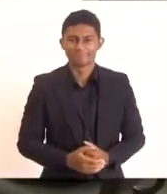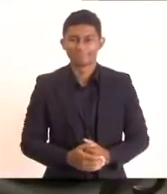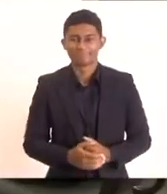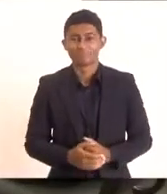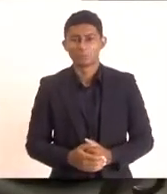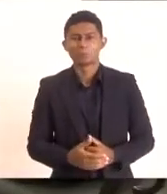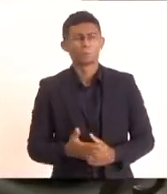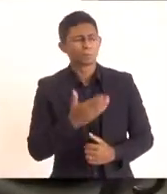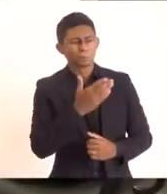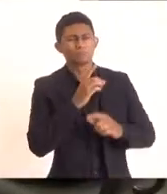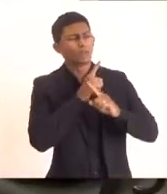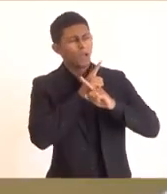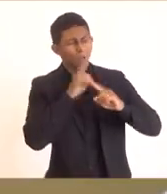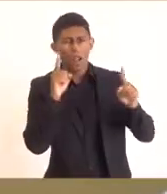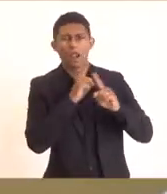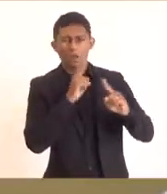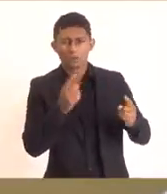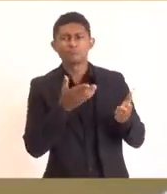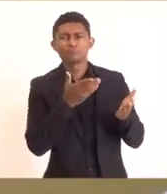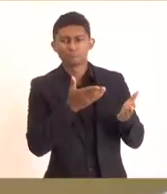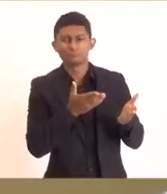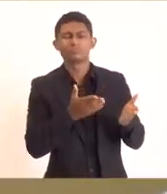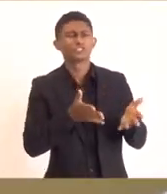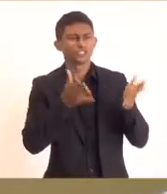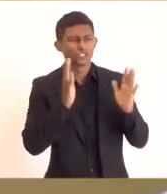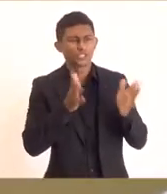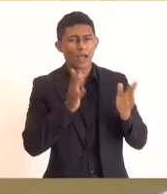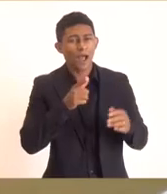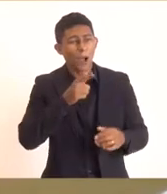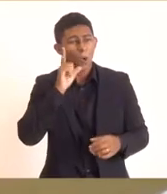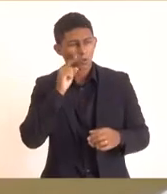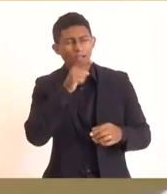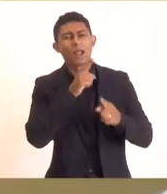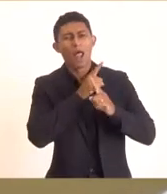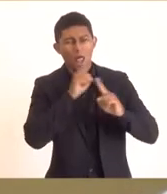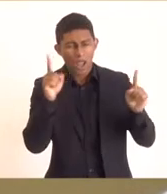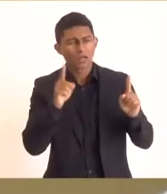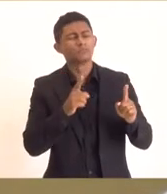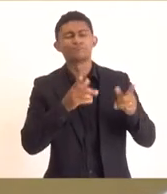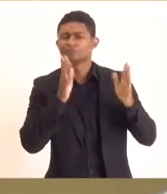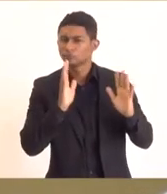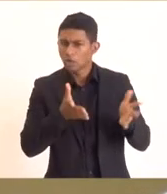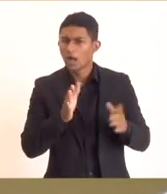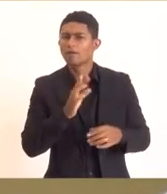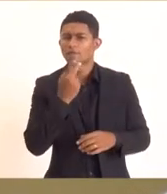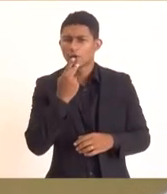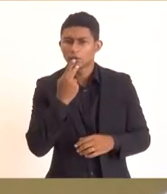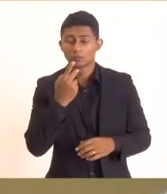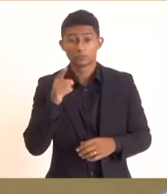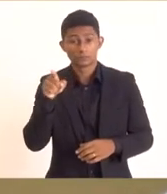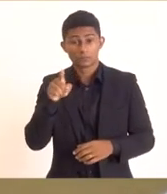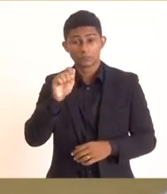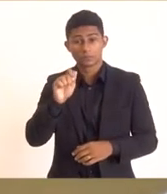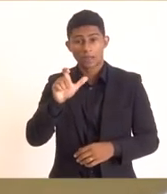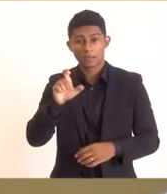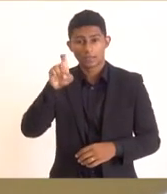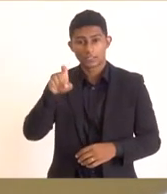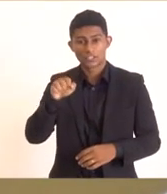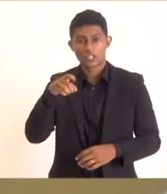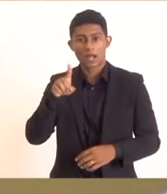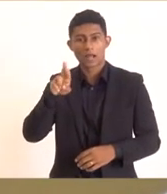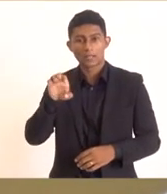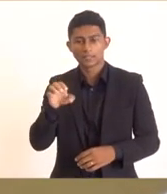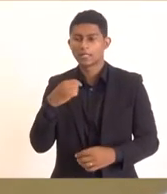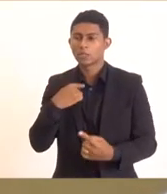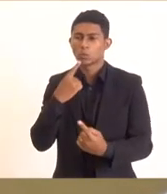Essa reclamação, o Vitor já havia colocado no dia de ontem. O Alexandre Valle, eu conversei com ele e